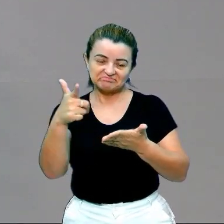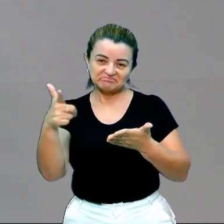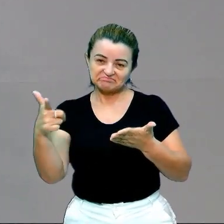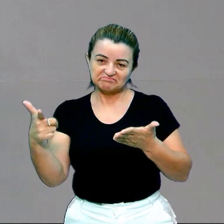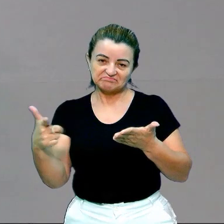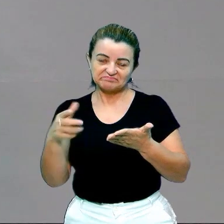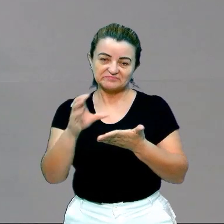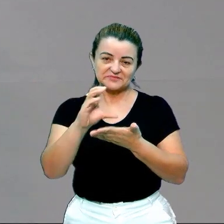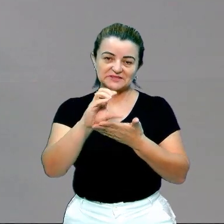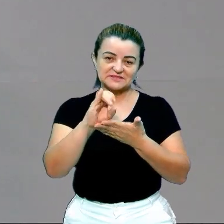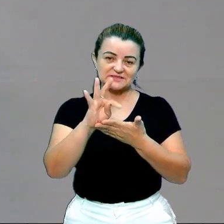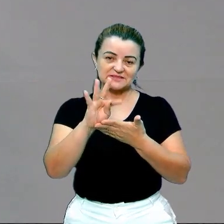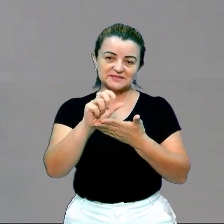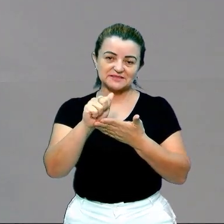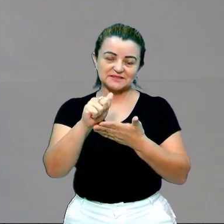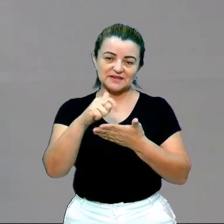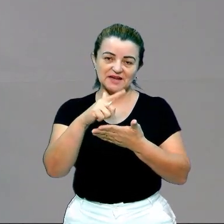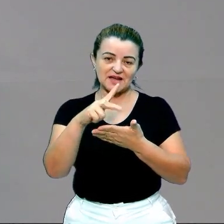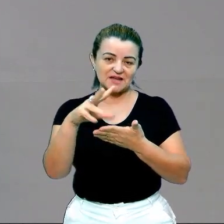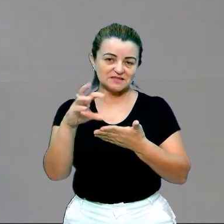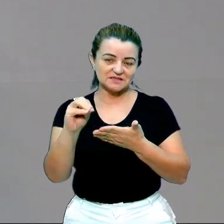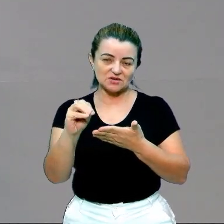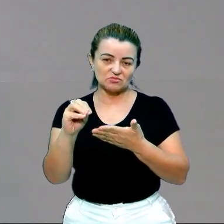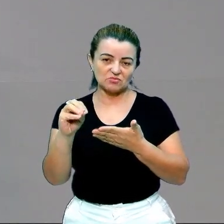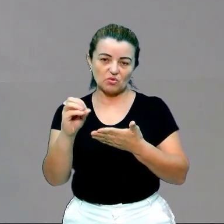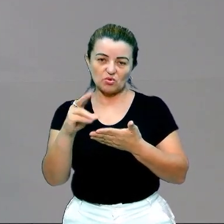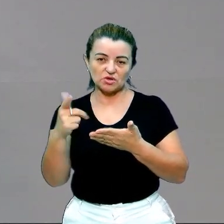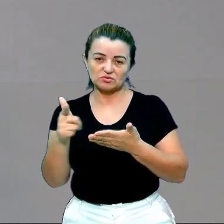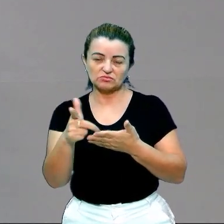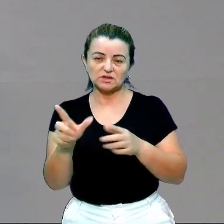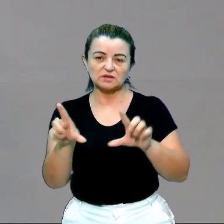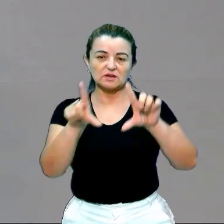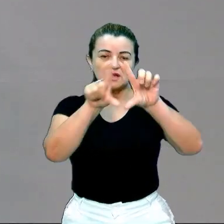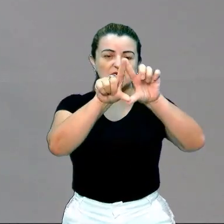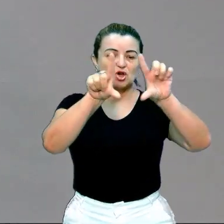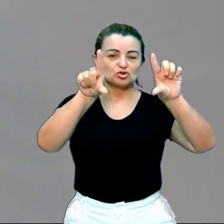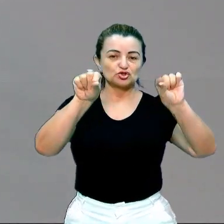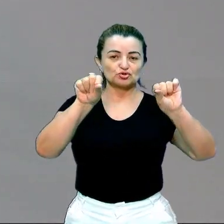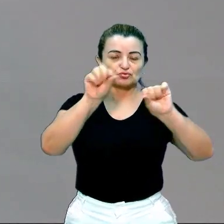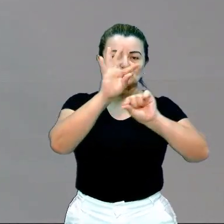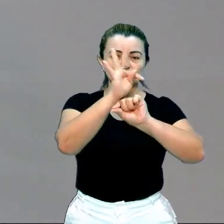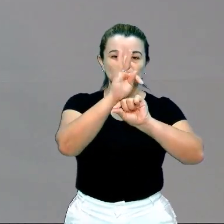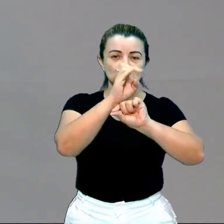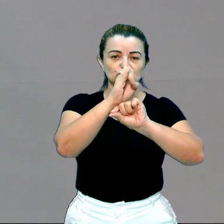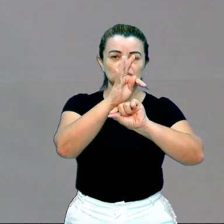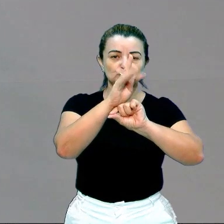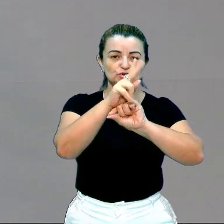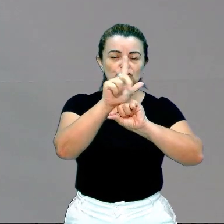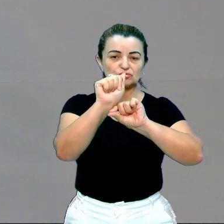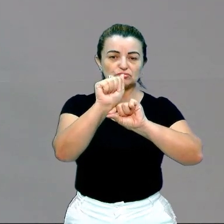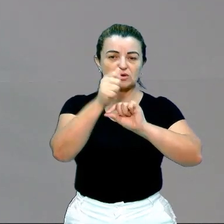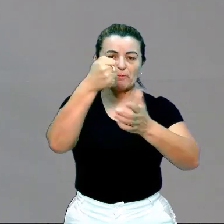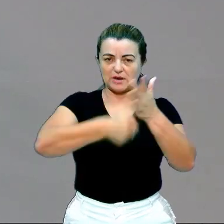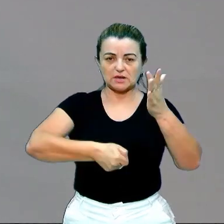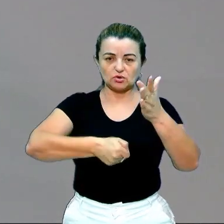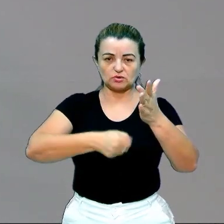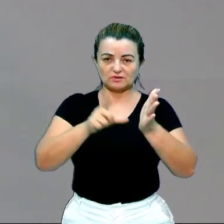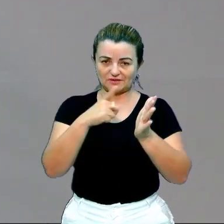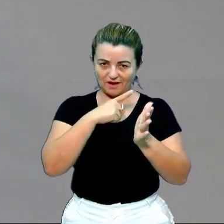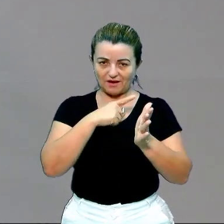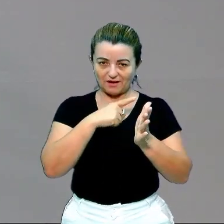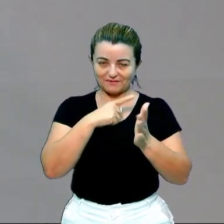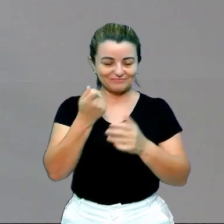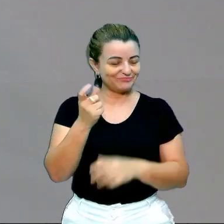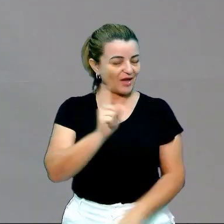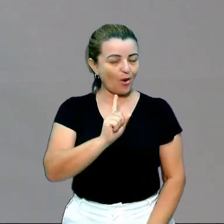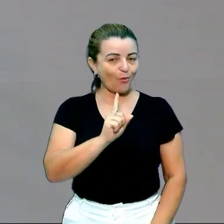colocam o título, né gente? Porque o título, ele não é obrigatório. Vocês já perceberam que eu estou sempre trazendo exemplos, e os exemplos,